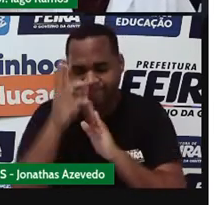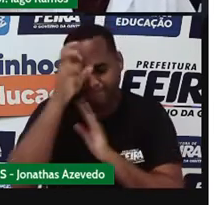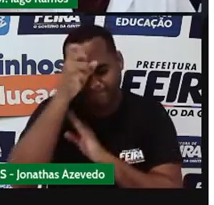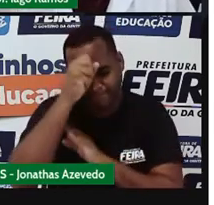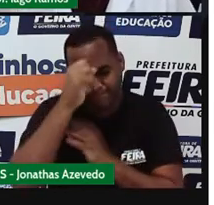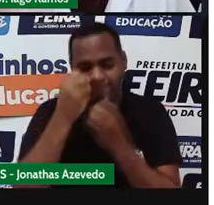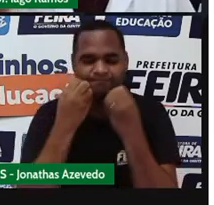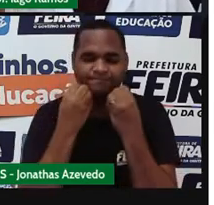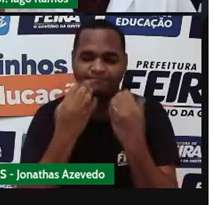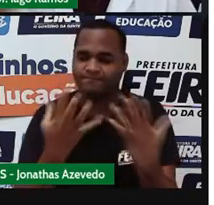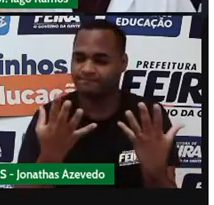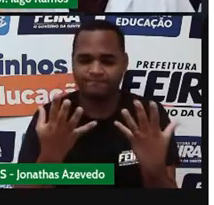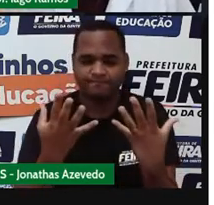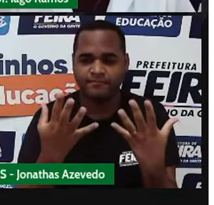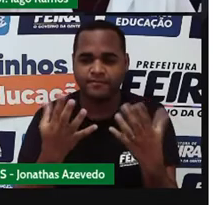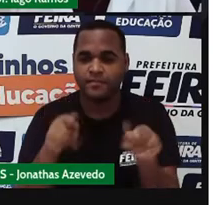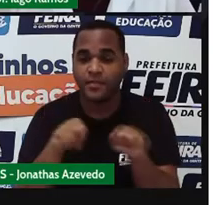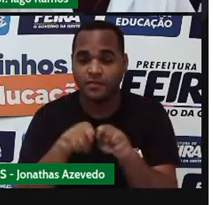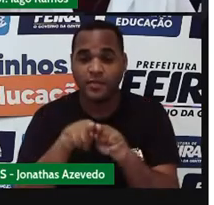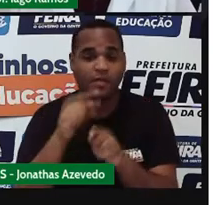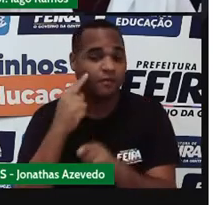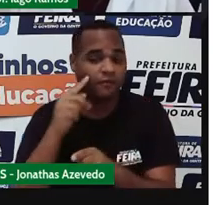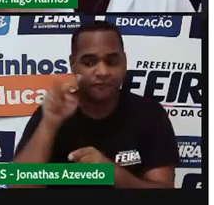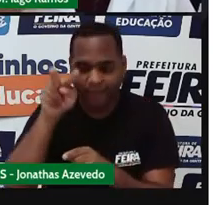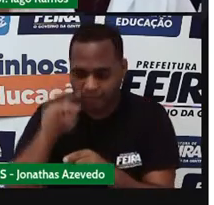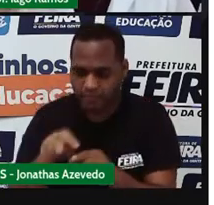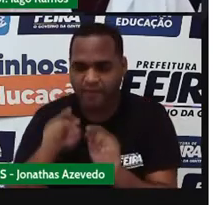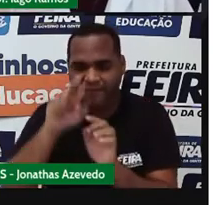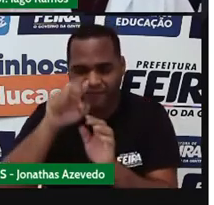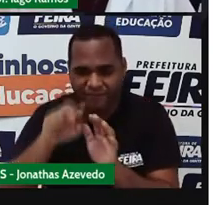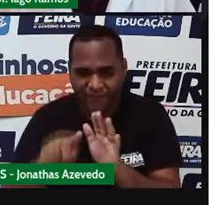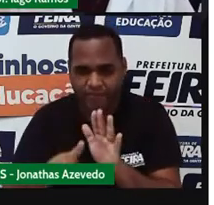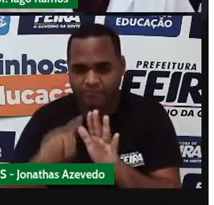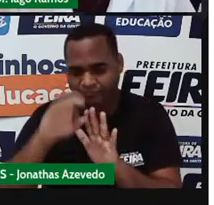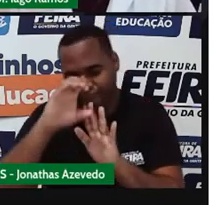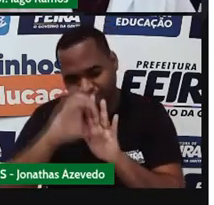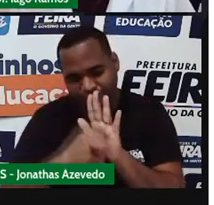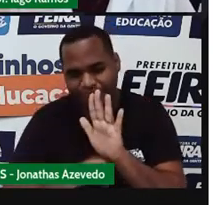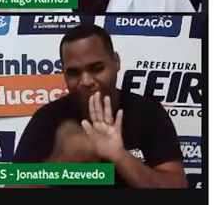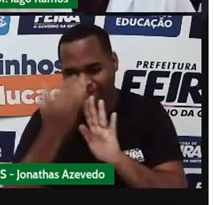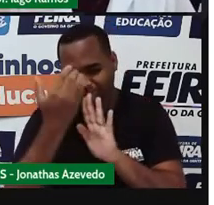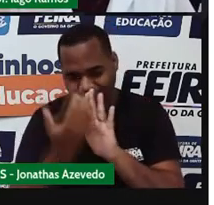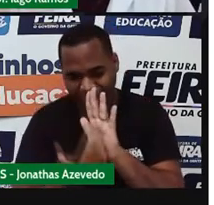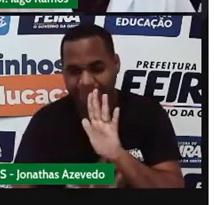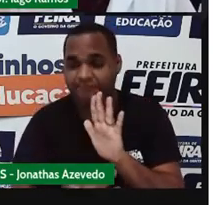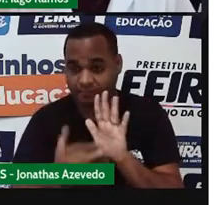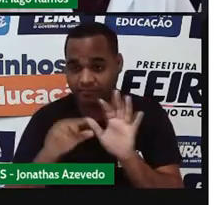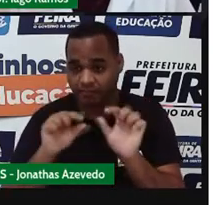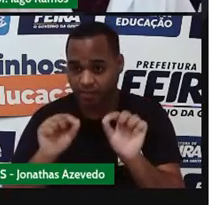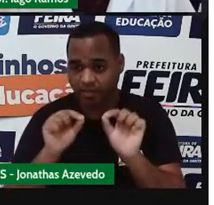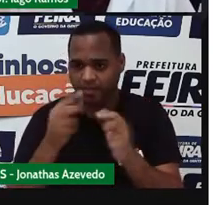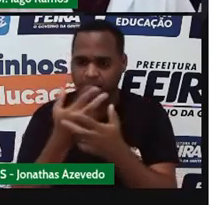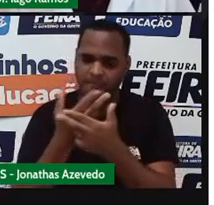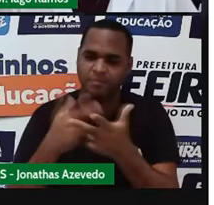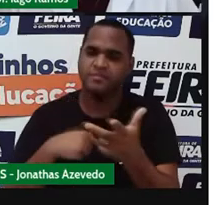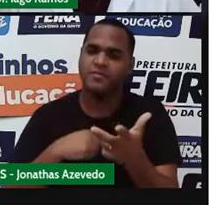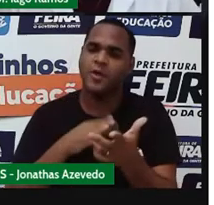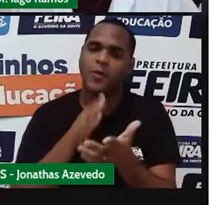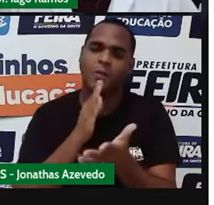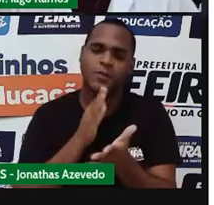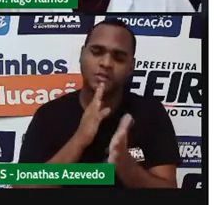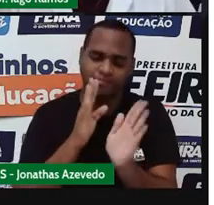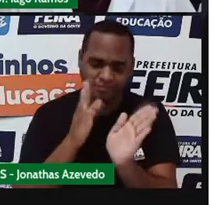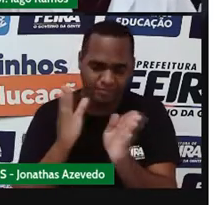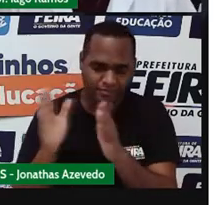poder ver o conteúdo da aula, assim como todas as outras que a gente já tem aí no nosso